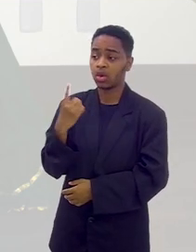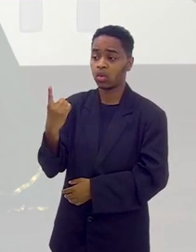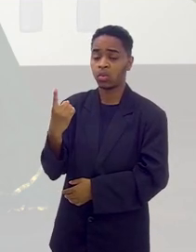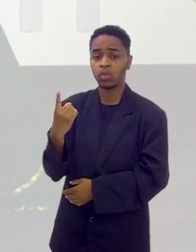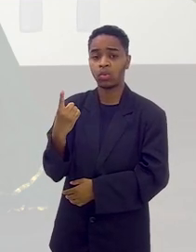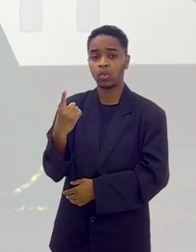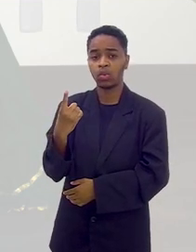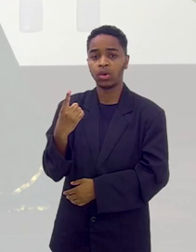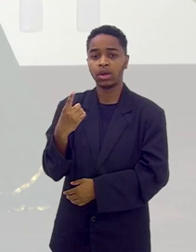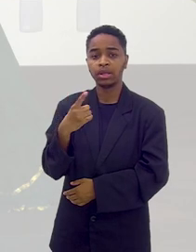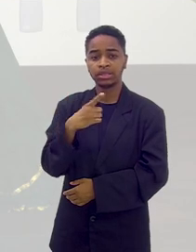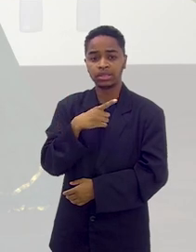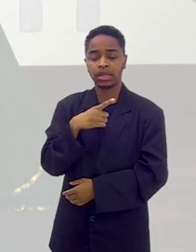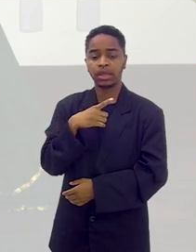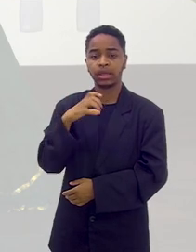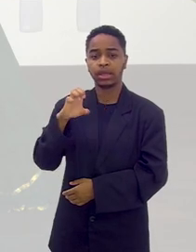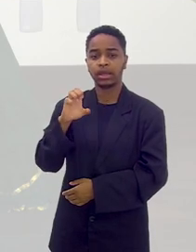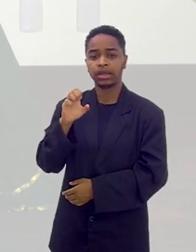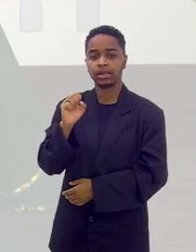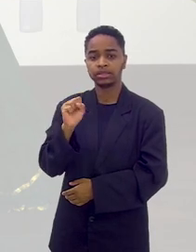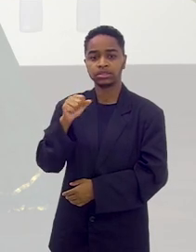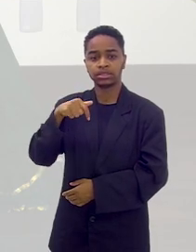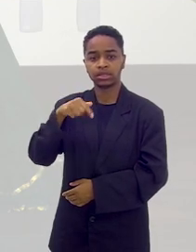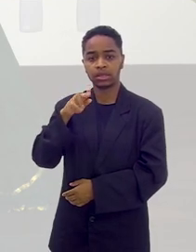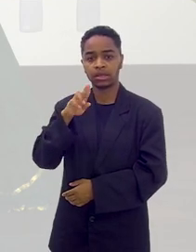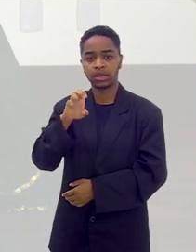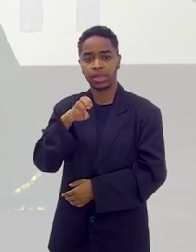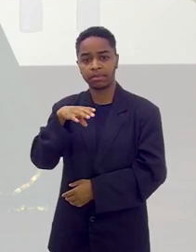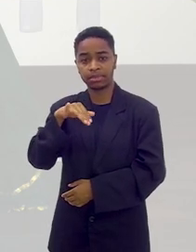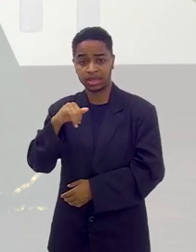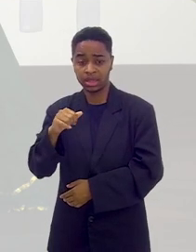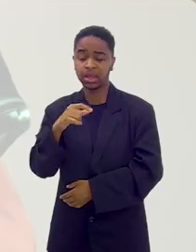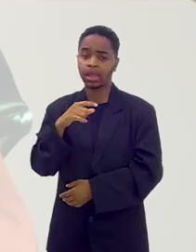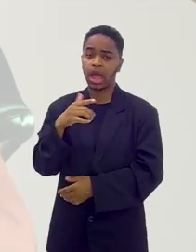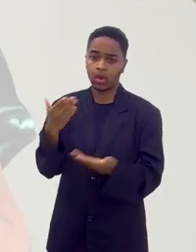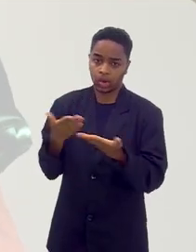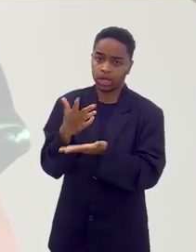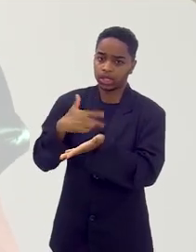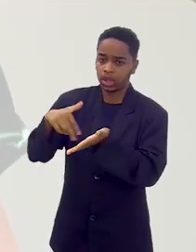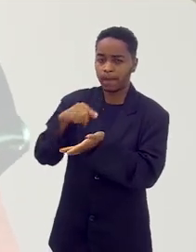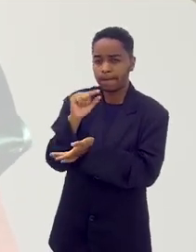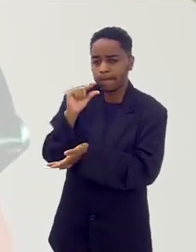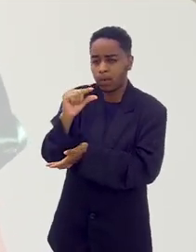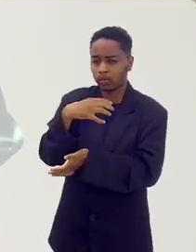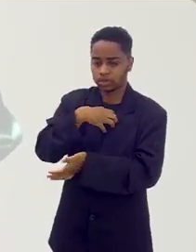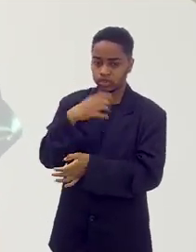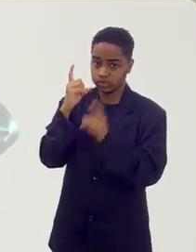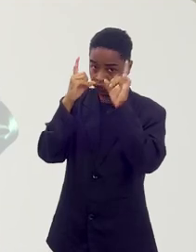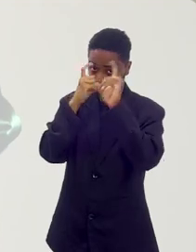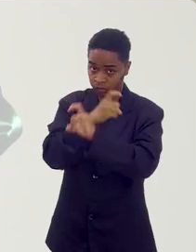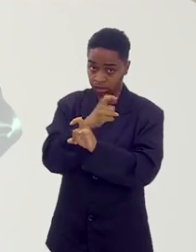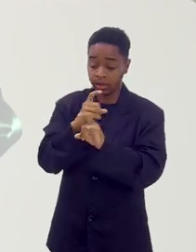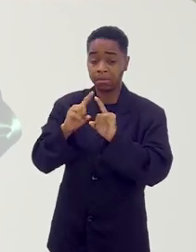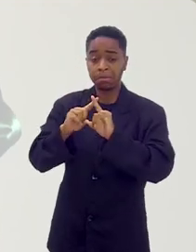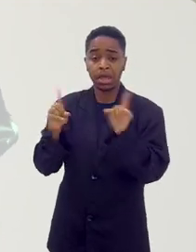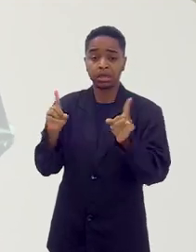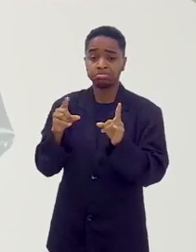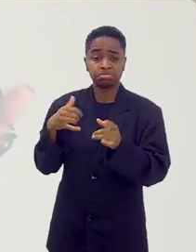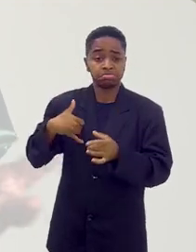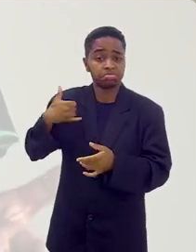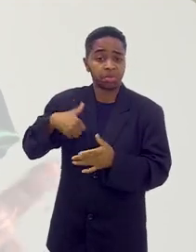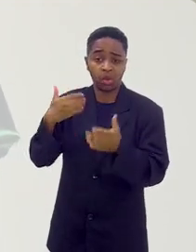que ela teve uma isquemia, mas está lá dançando com um pouquinho de dificuldade, né? E